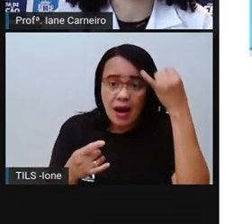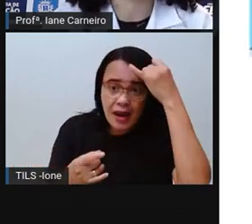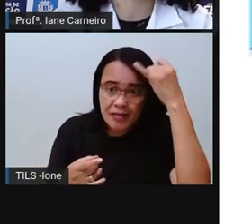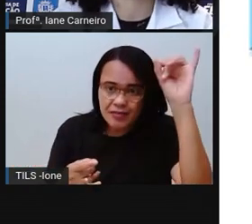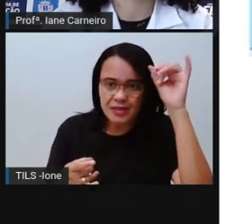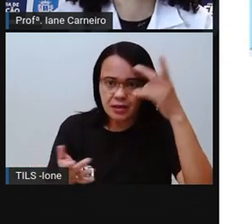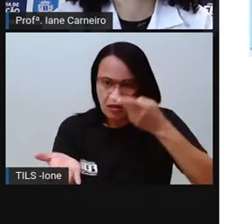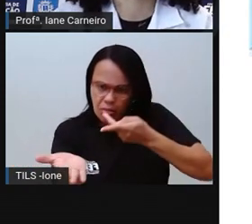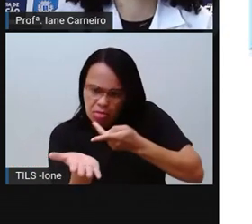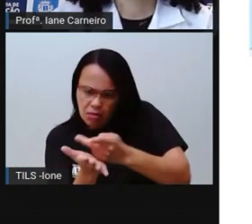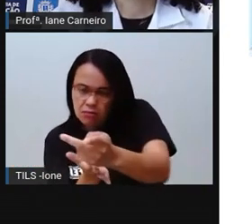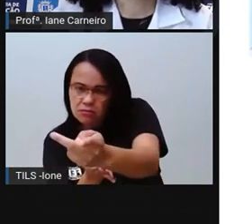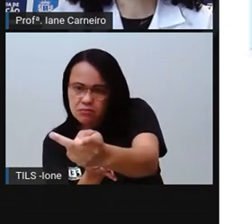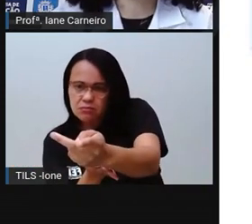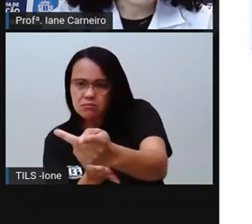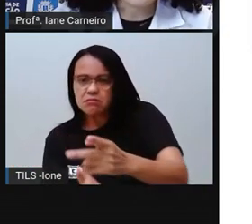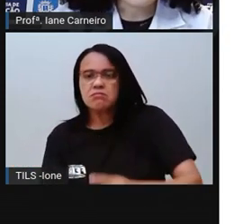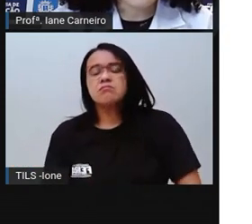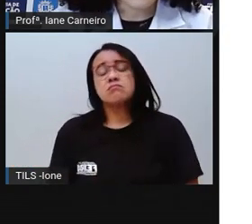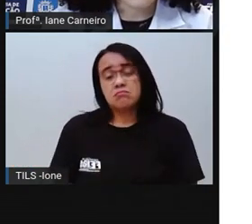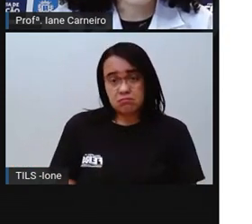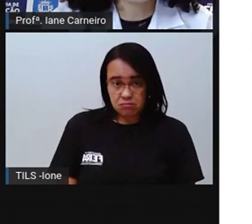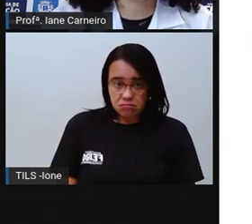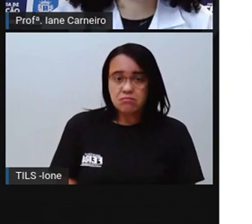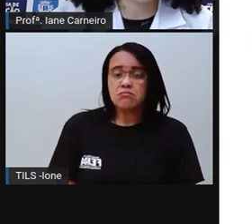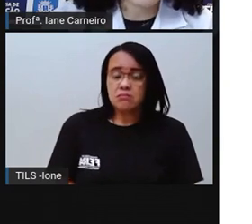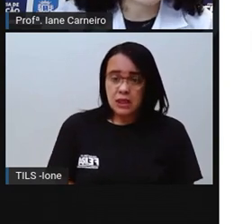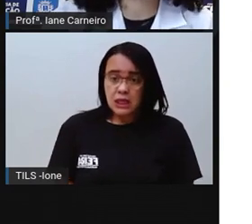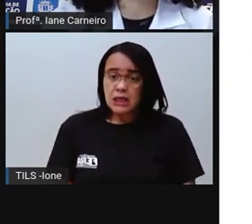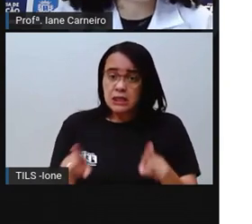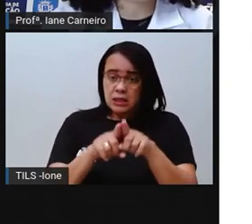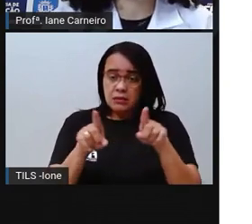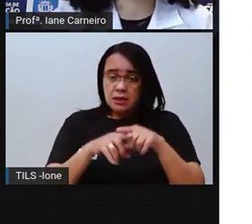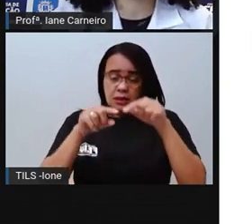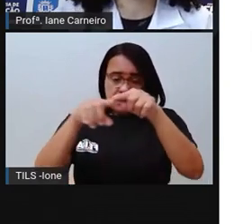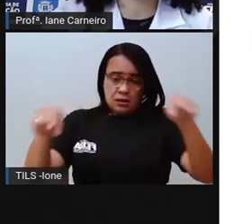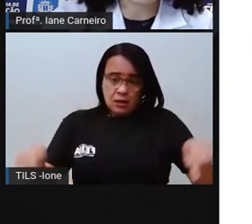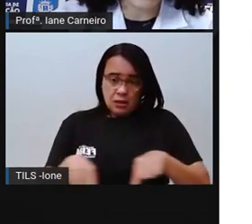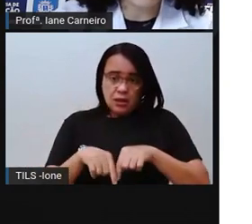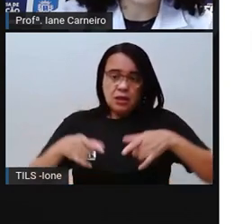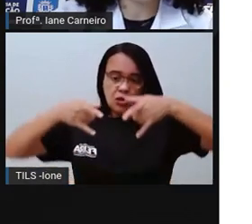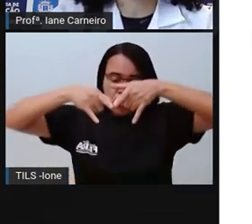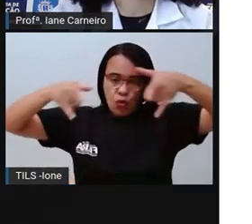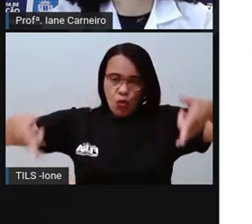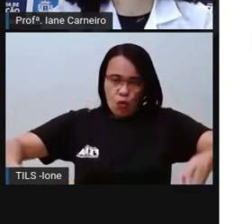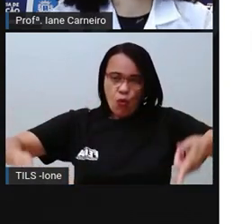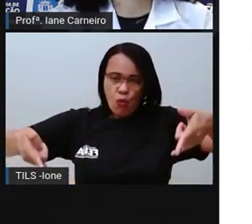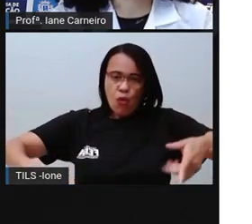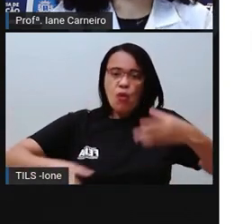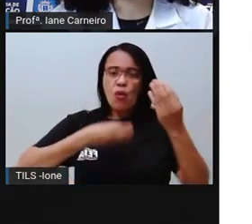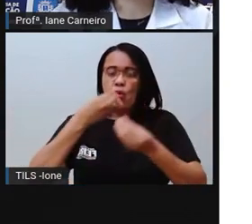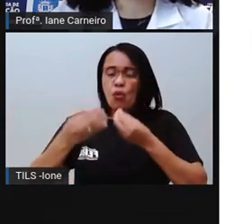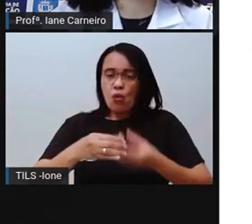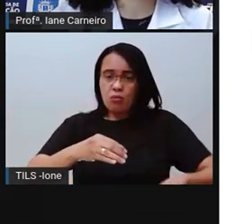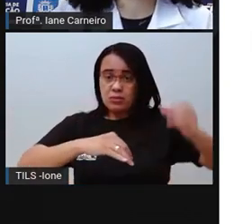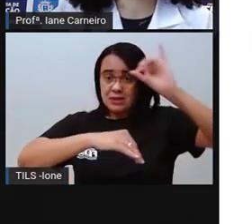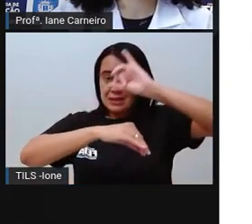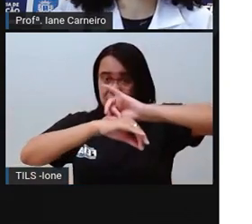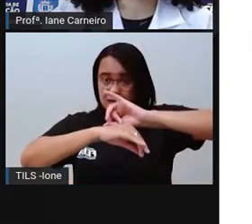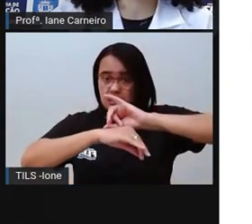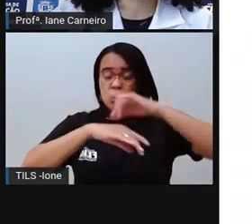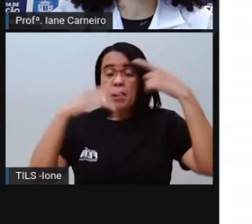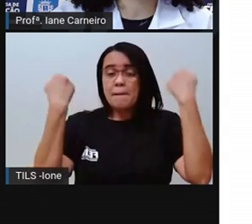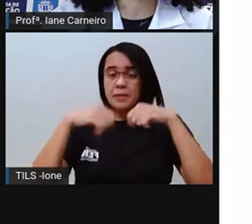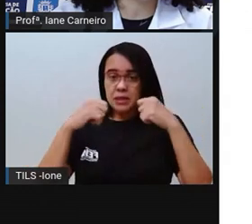sério. No quarto, ó, se seu quarto, se sua casa for de andar, conversa com a mamãe e com o papai, que